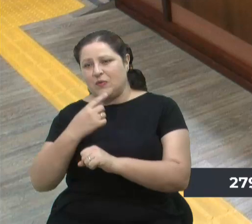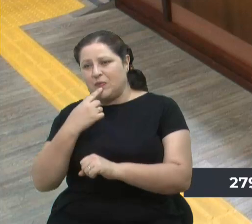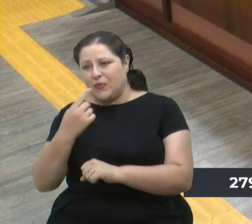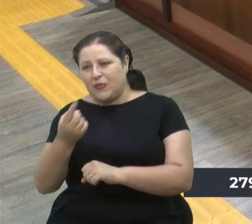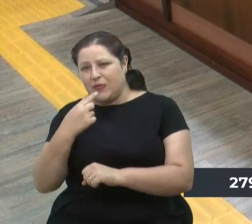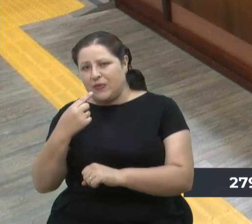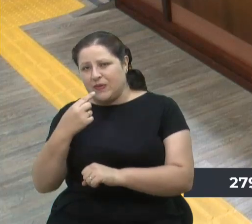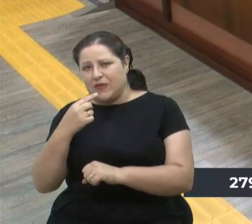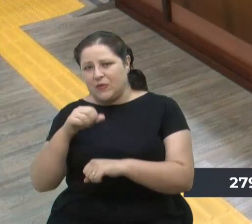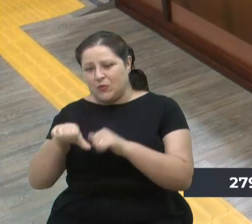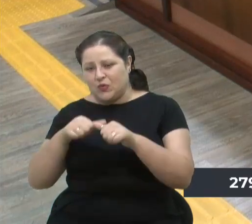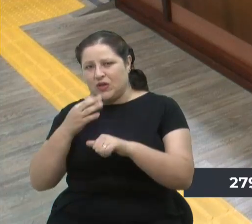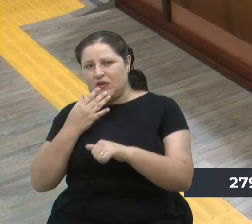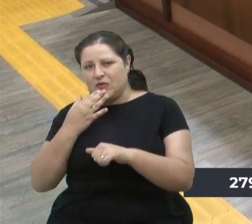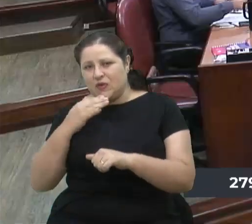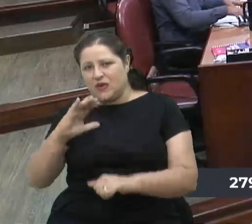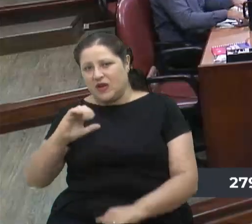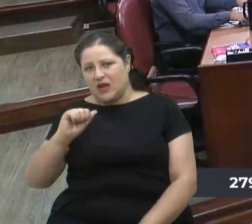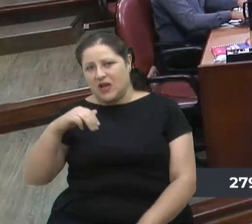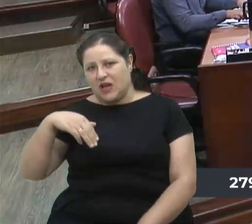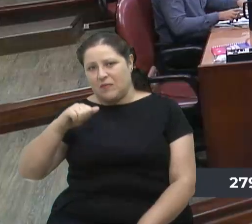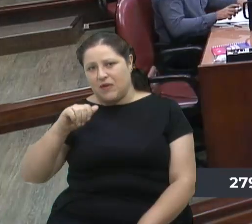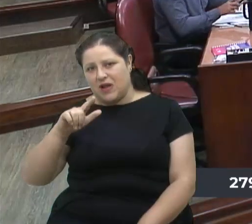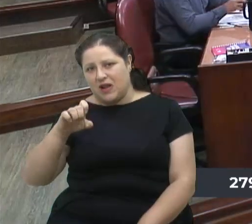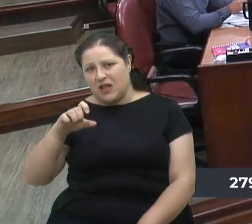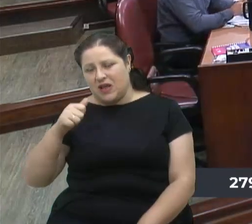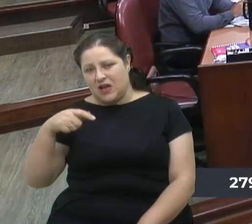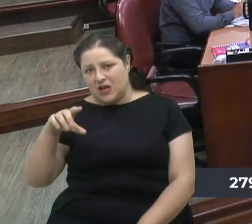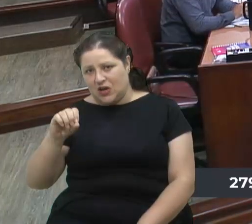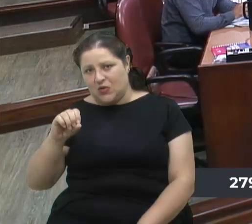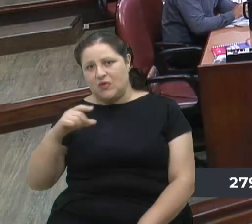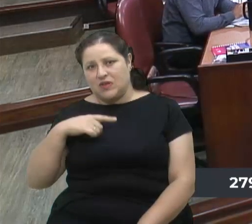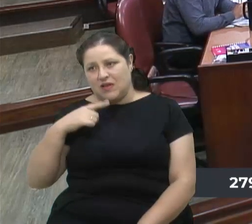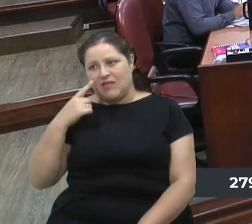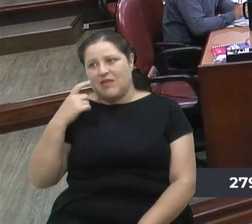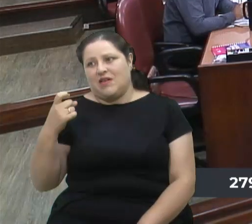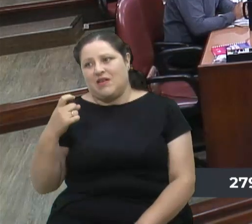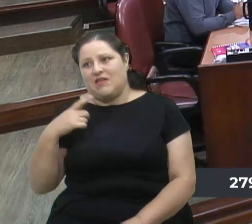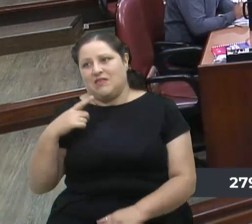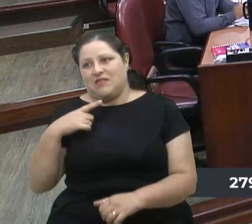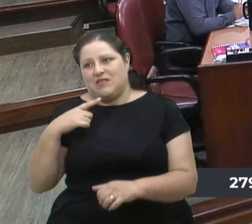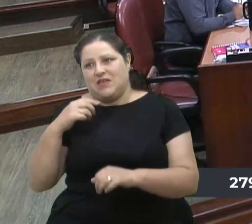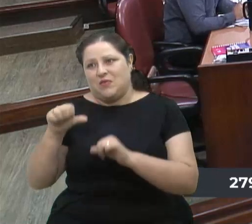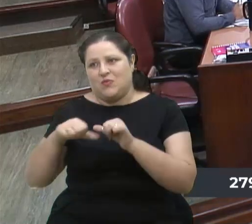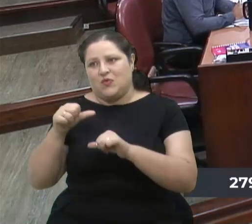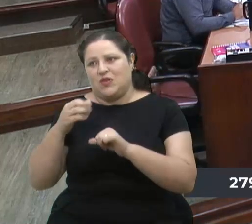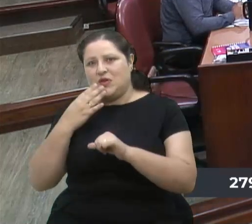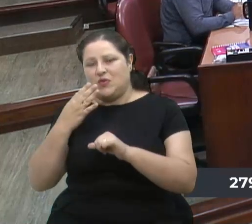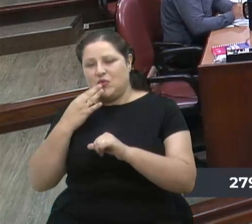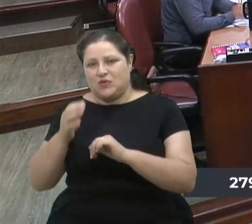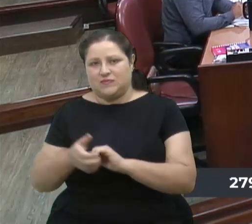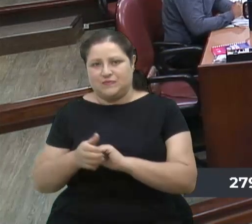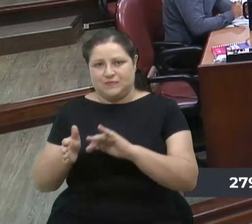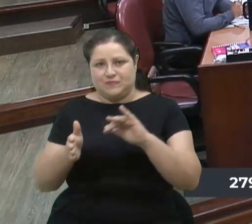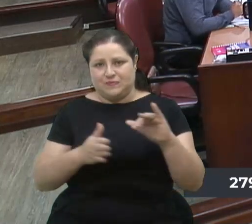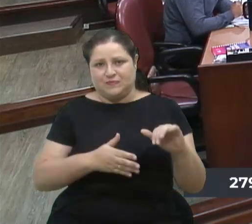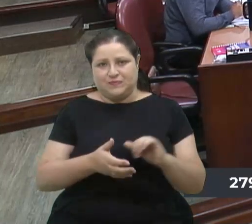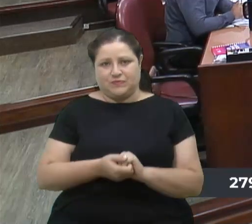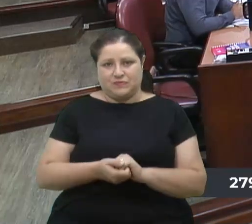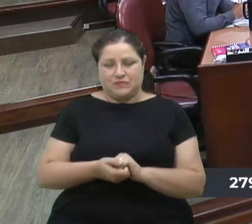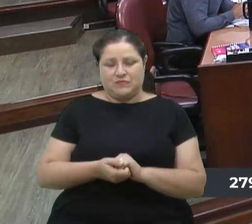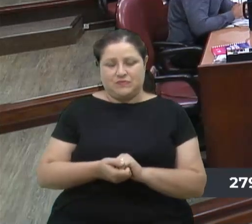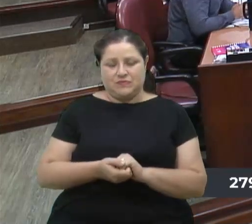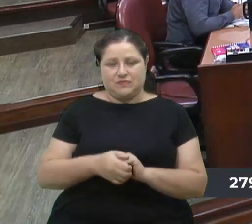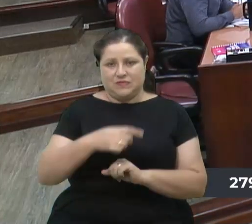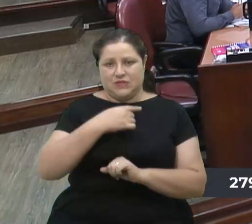A sua parte, vereador Zanquim. Vereador Scalco, eu acho que o tem que ir mais vezes para Brasília, viu? Sortei que ir mais vezes lá porque